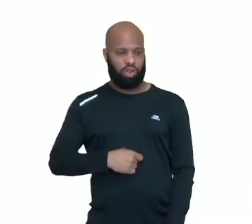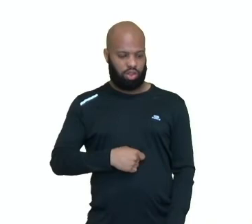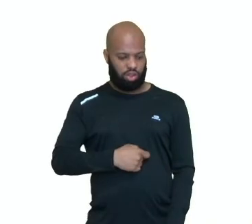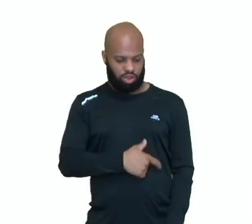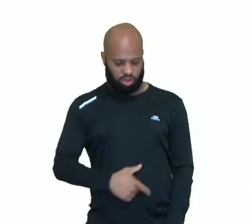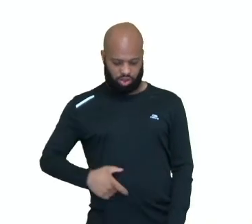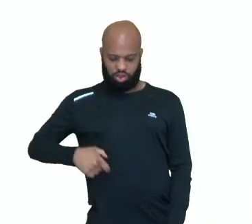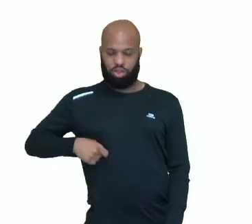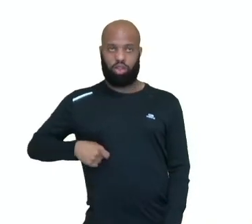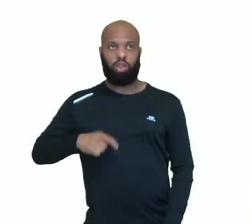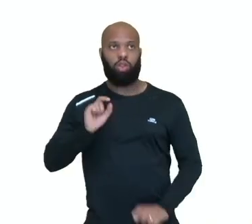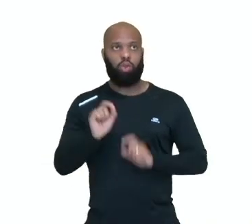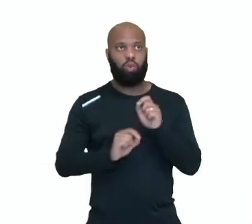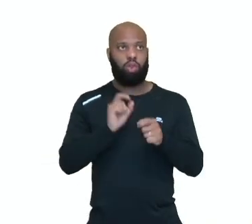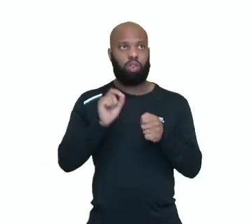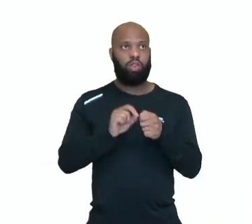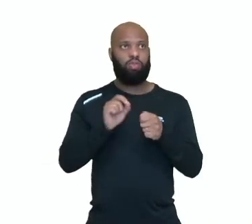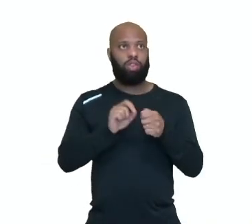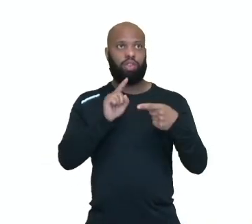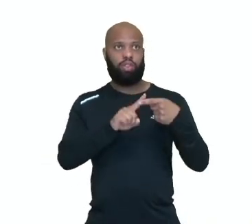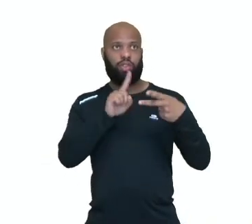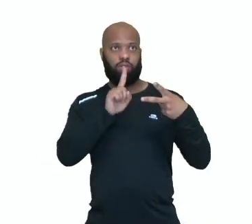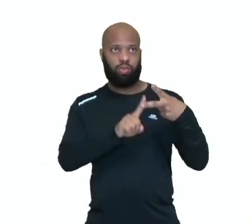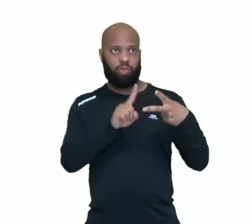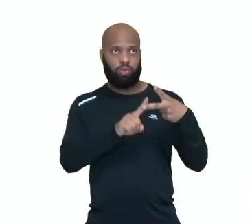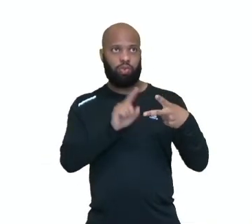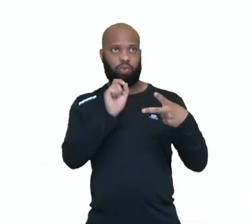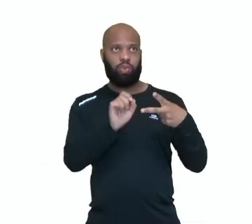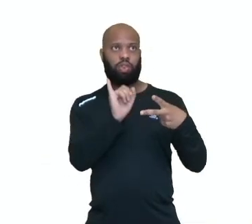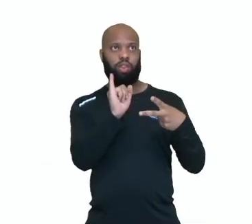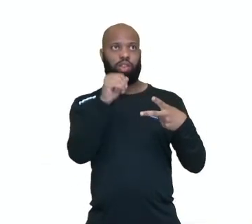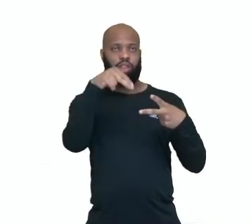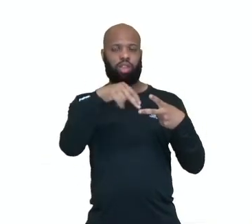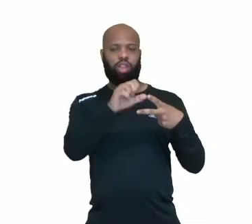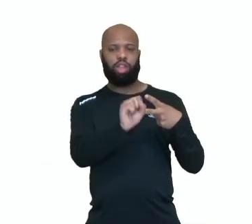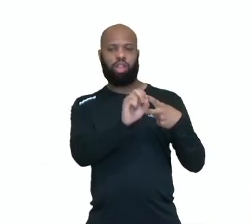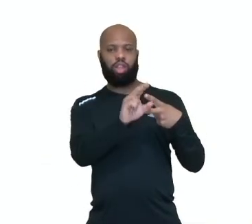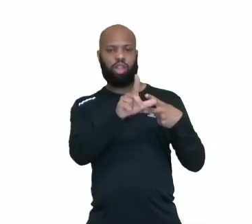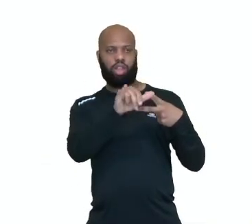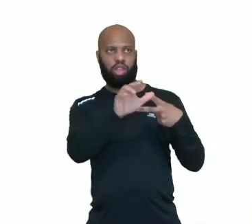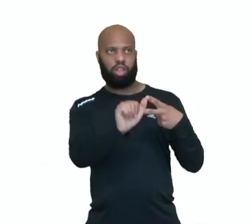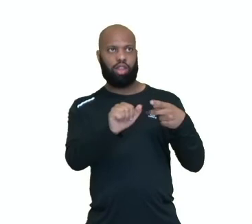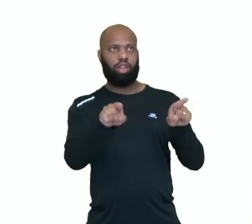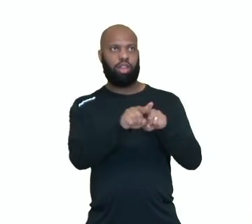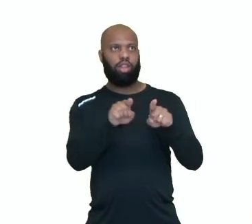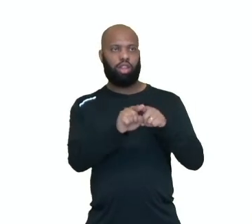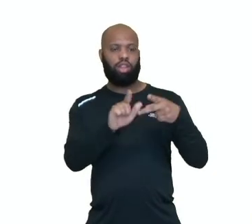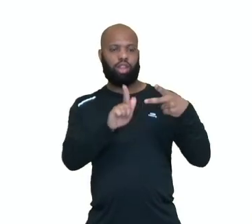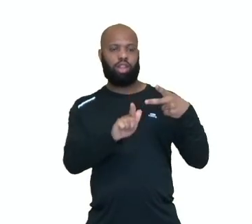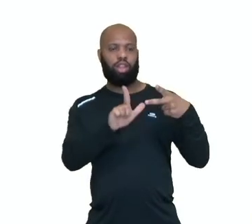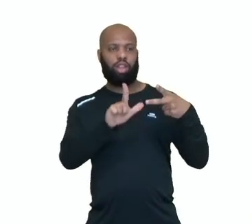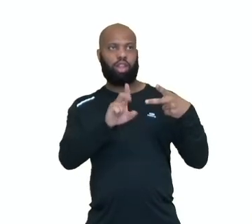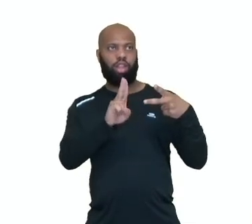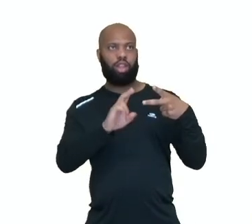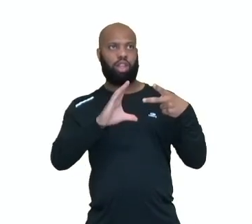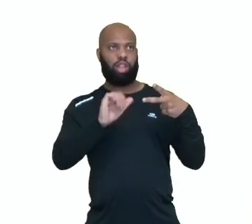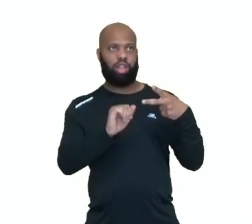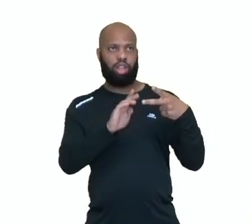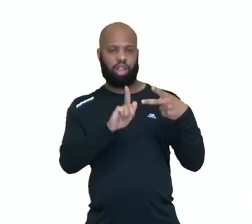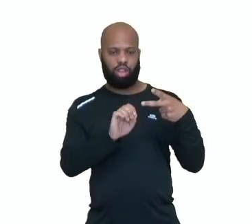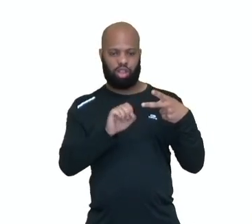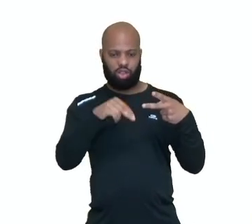a insulina e o glucagon, né, que são responsáveis por controlar a quantidade de açúcar no sangue, né,